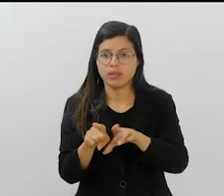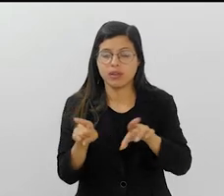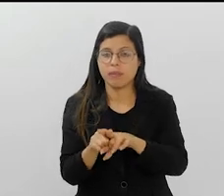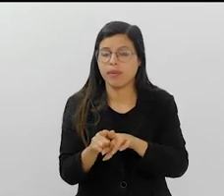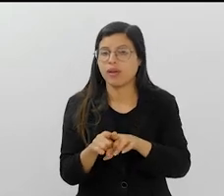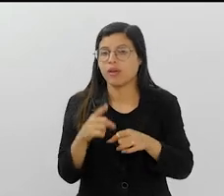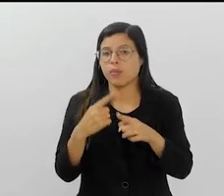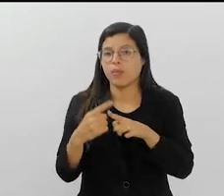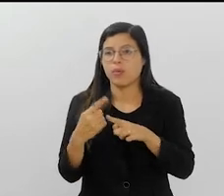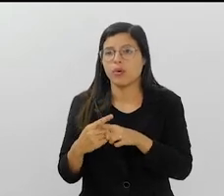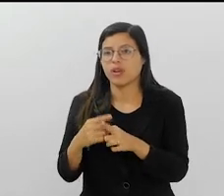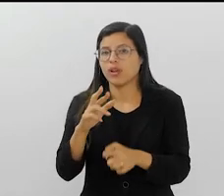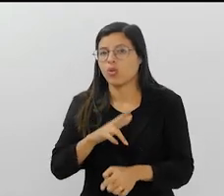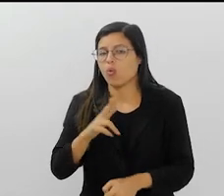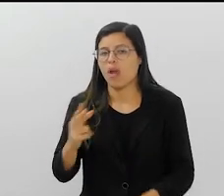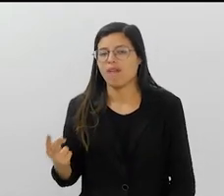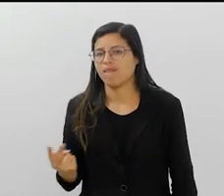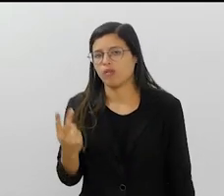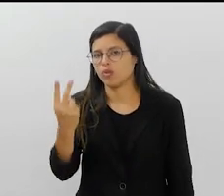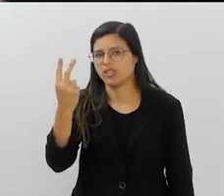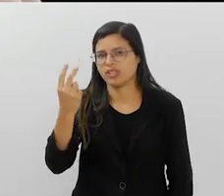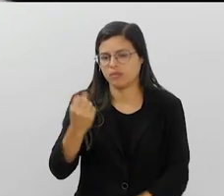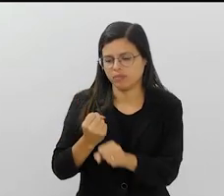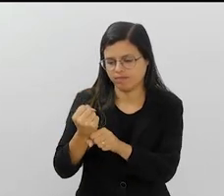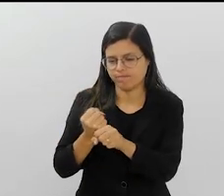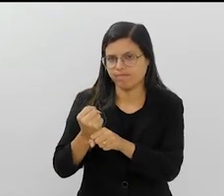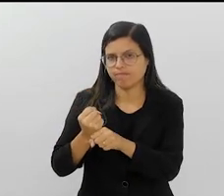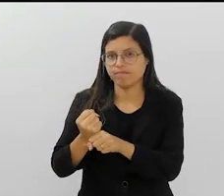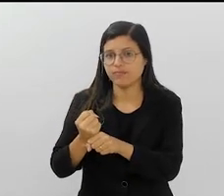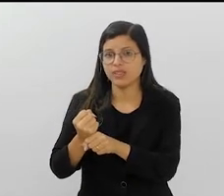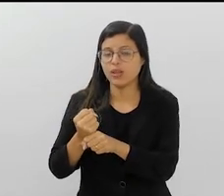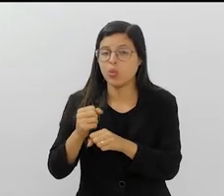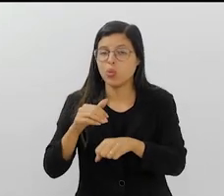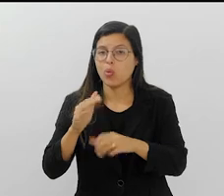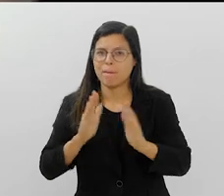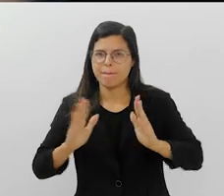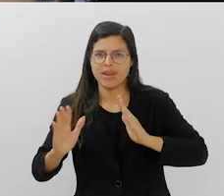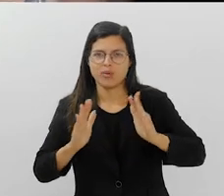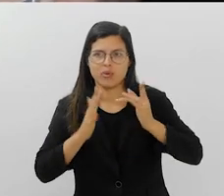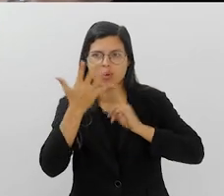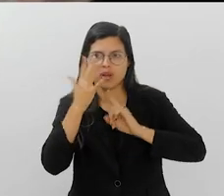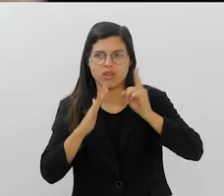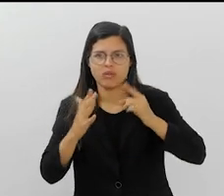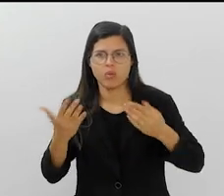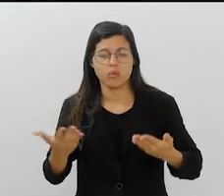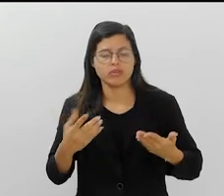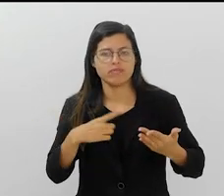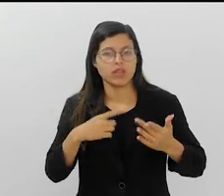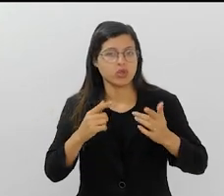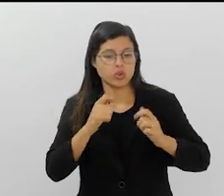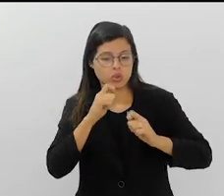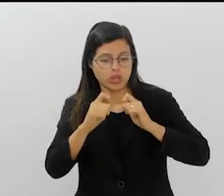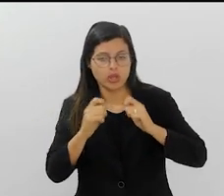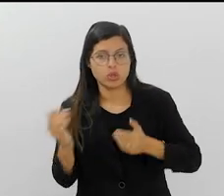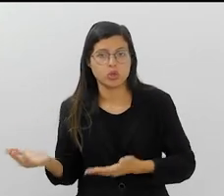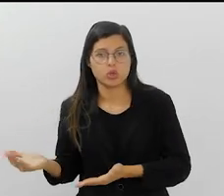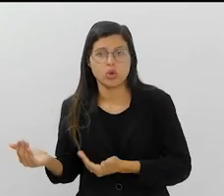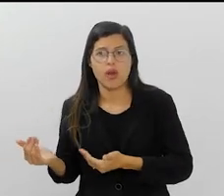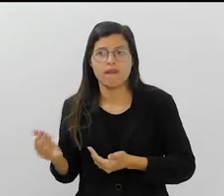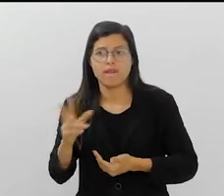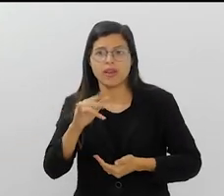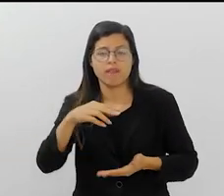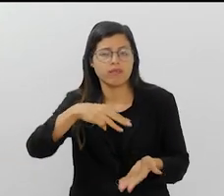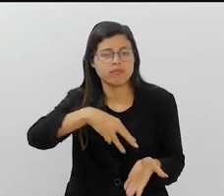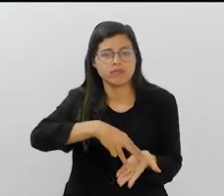problema. Porque como não é valorizado ao longo do ano, quando chega na época do carnaval, hoje tem muitos jornalistas mais jovens